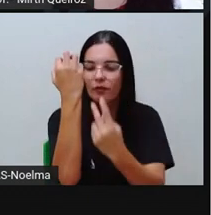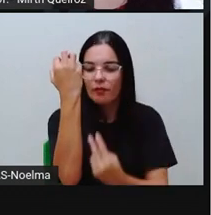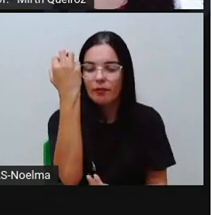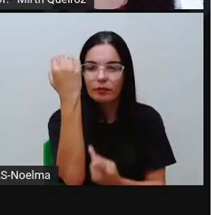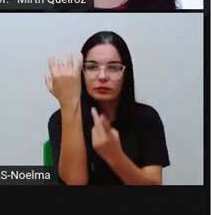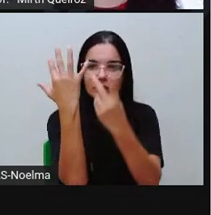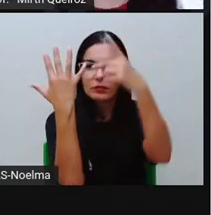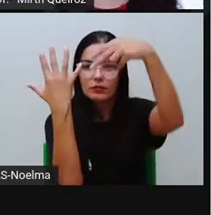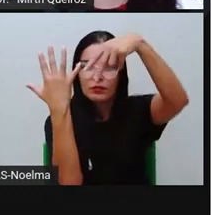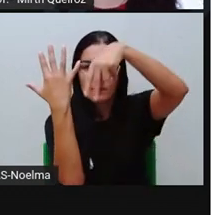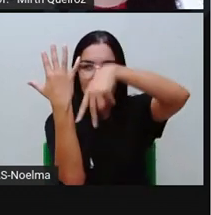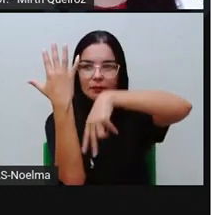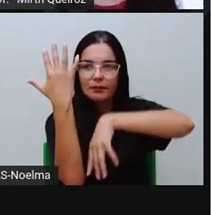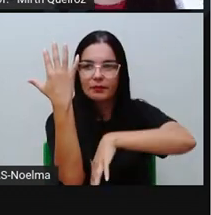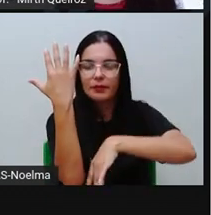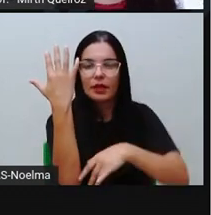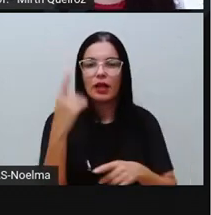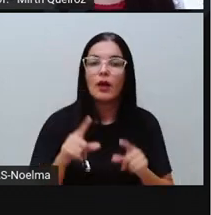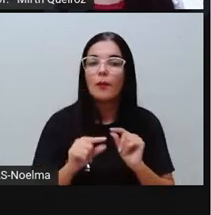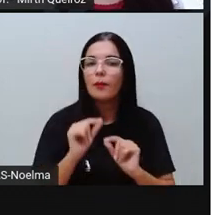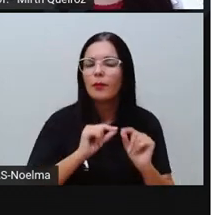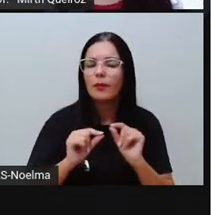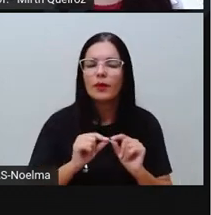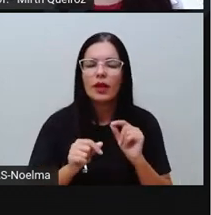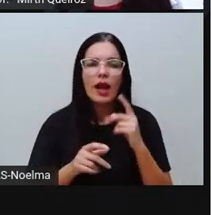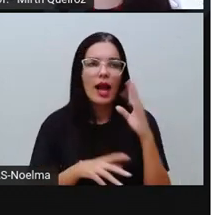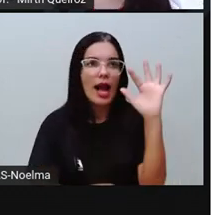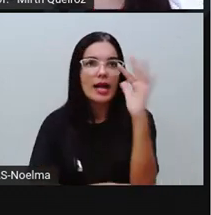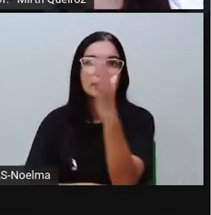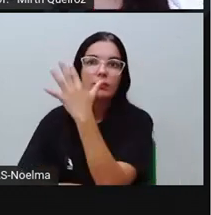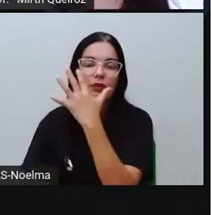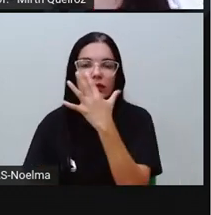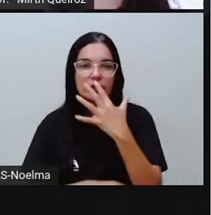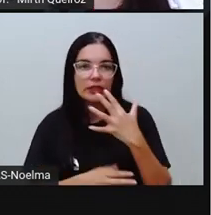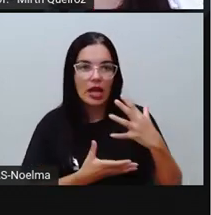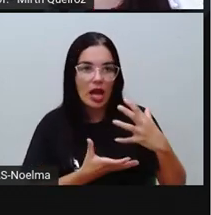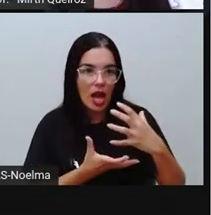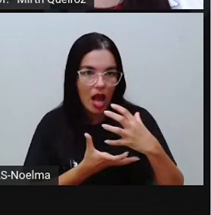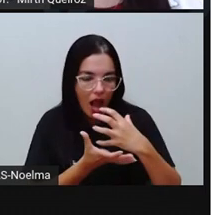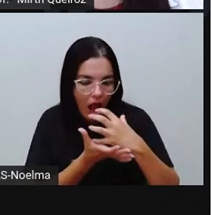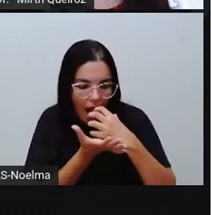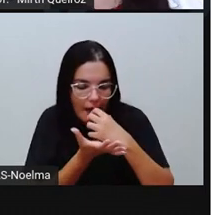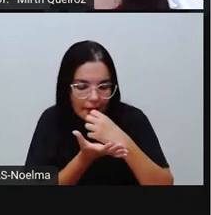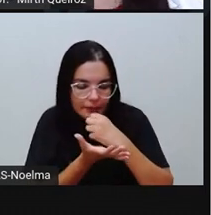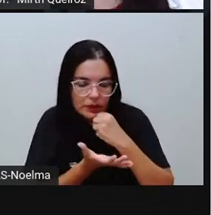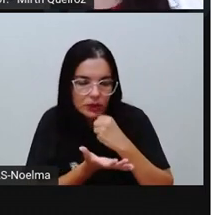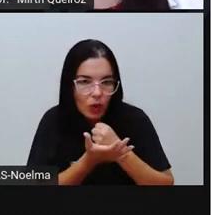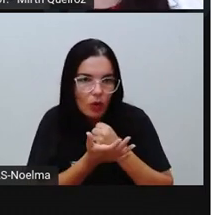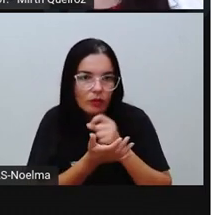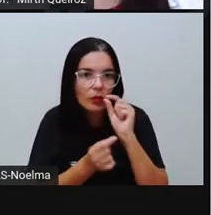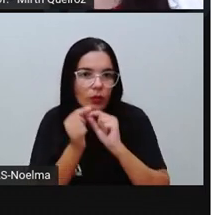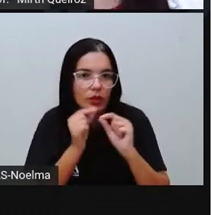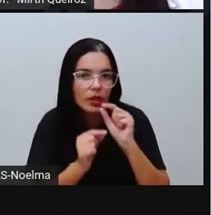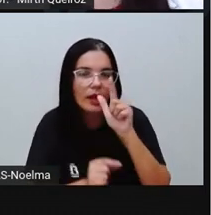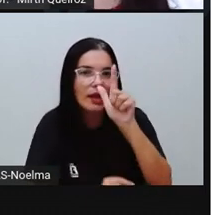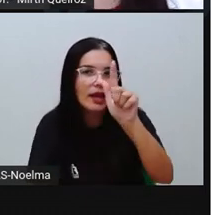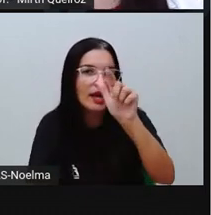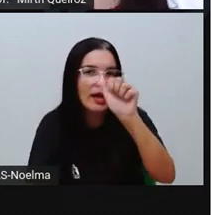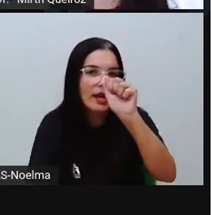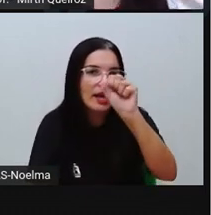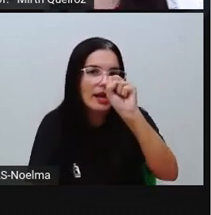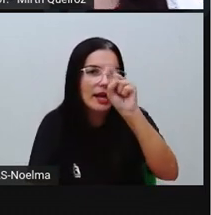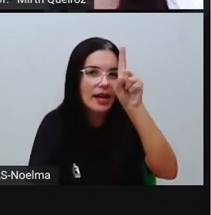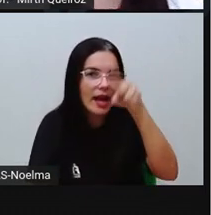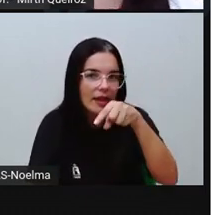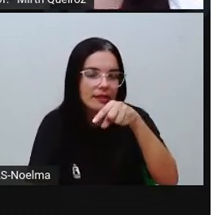As plantas, elas absorvem o gás carbônico e vão produzir o quê? Glicose e